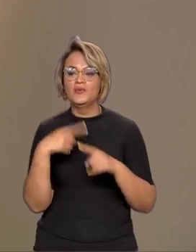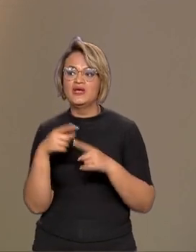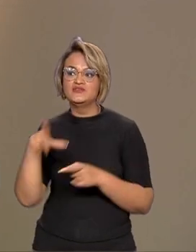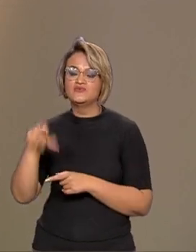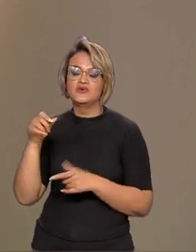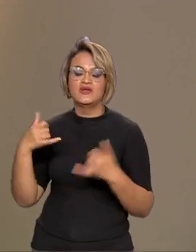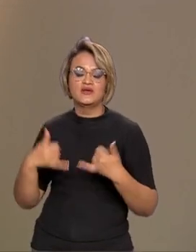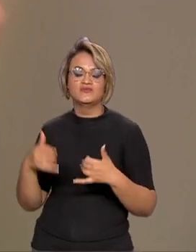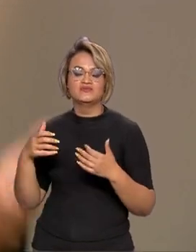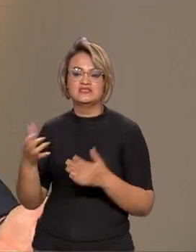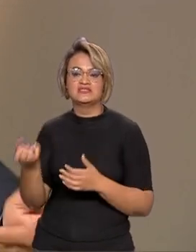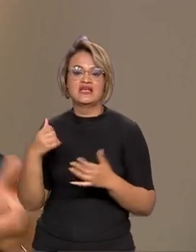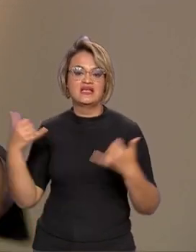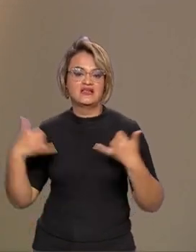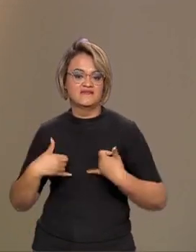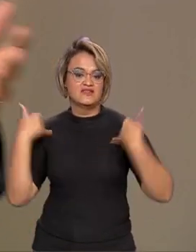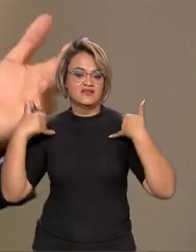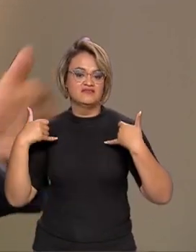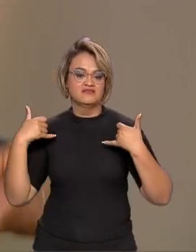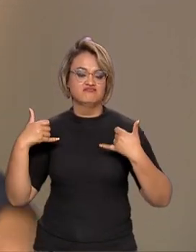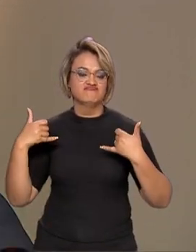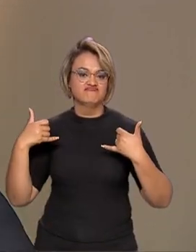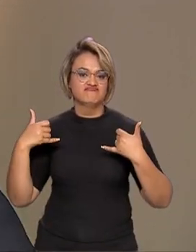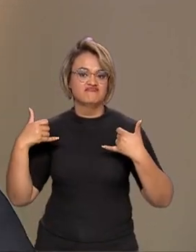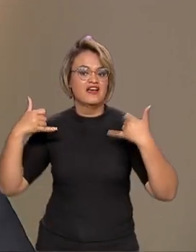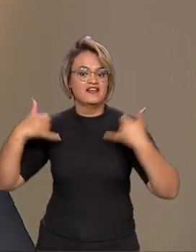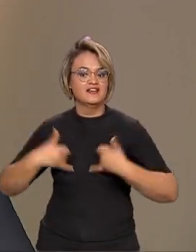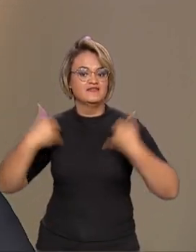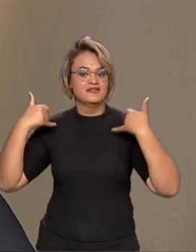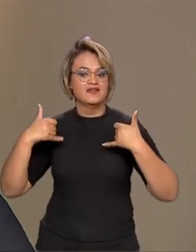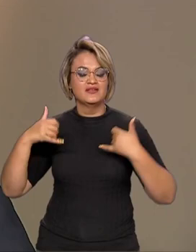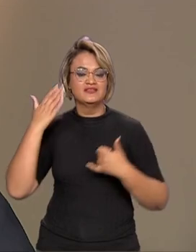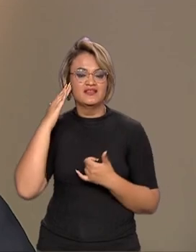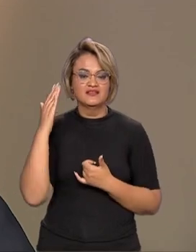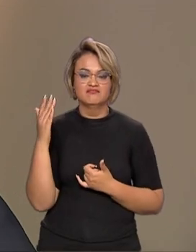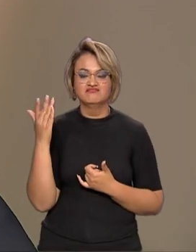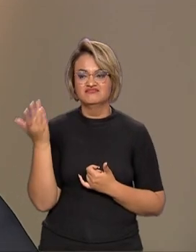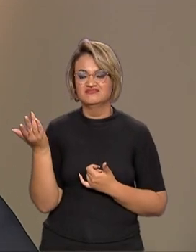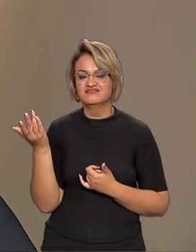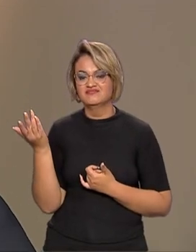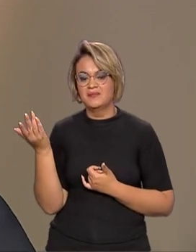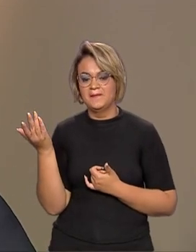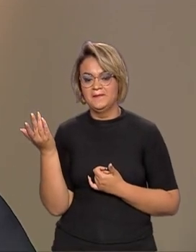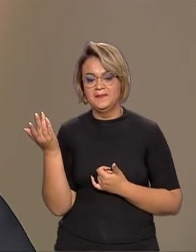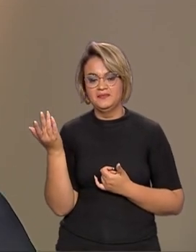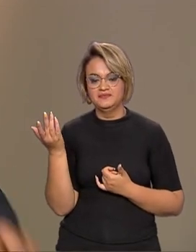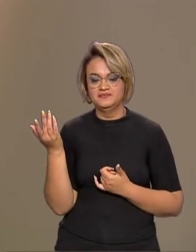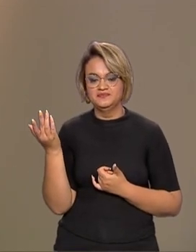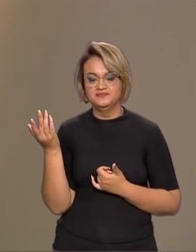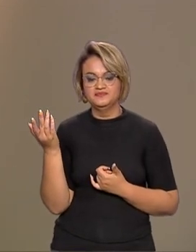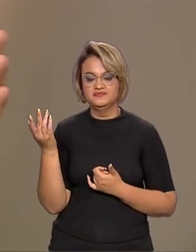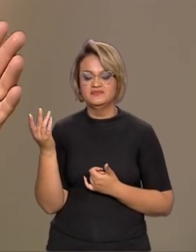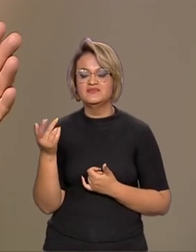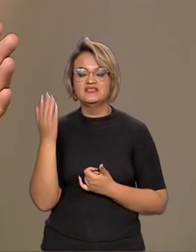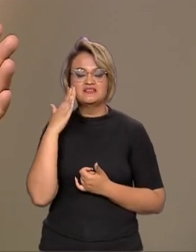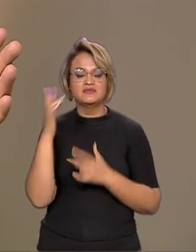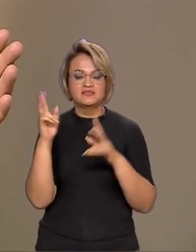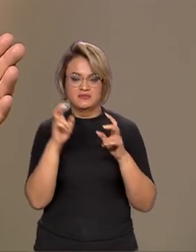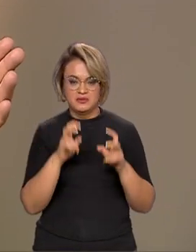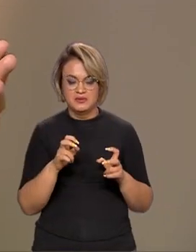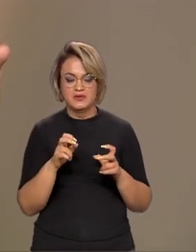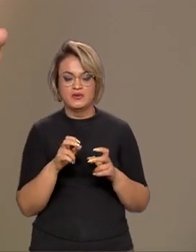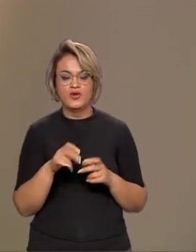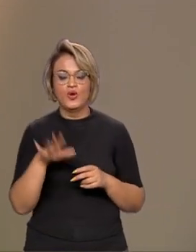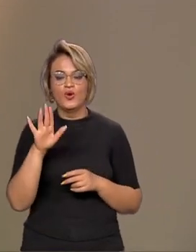-aniversário, ele tem uma alienação, por exemplo, para entender quem não está por dentro desse assunto.